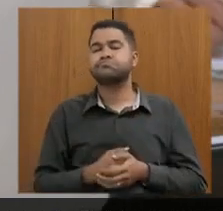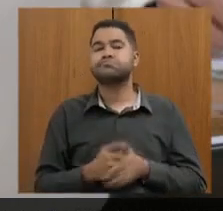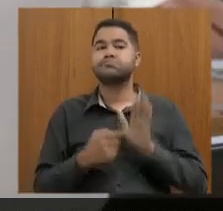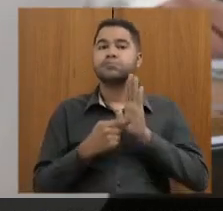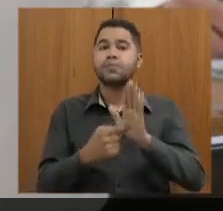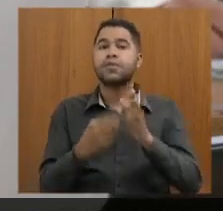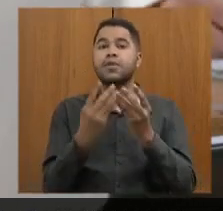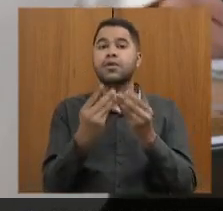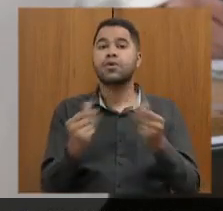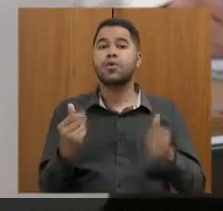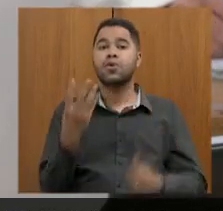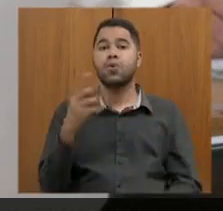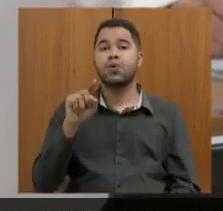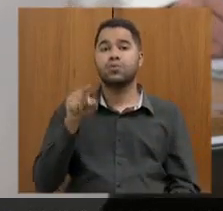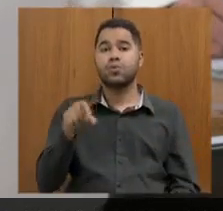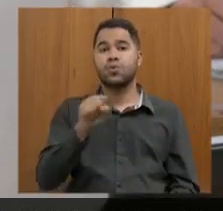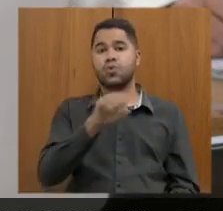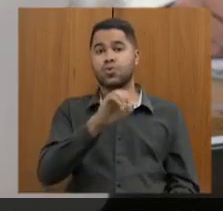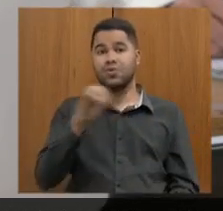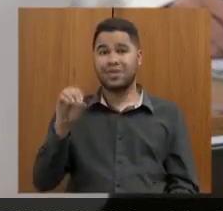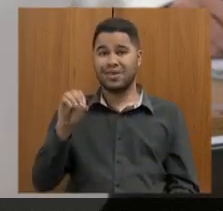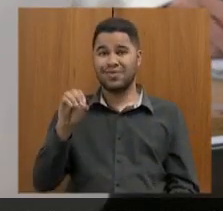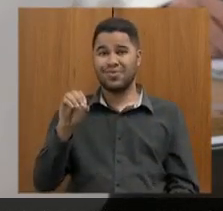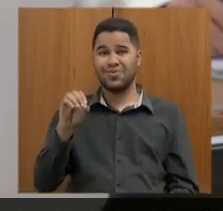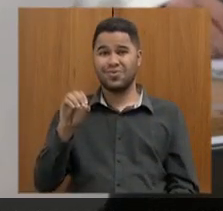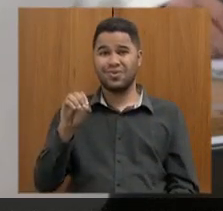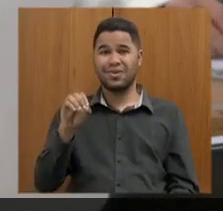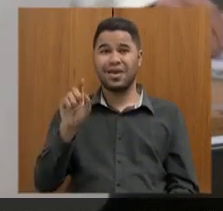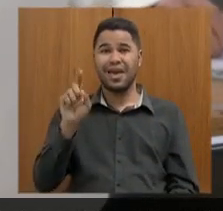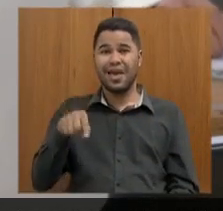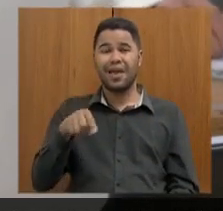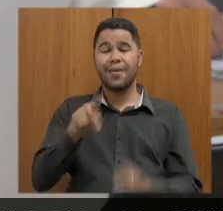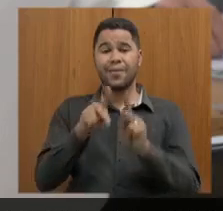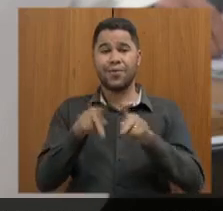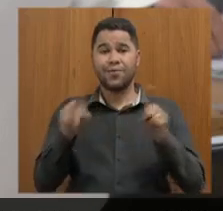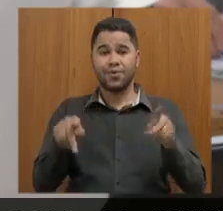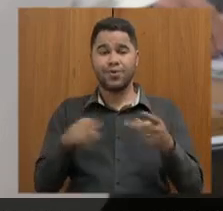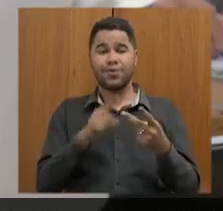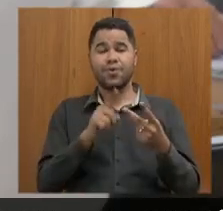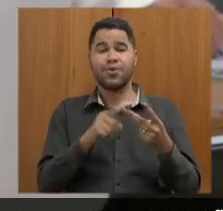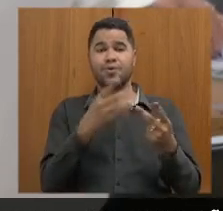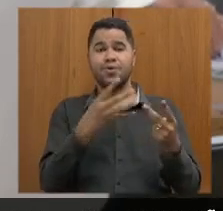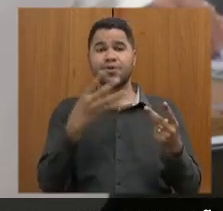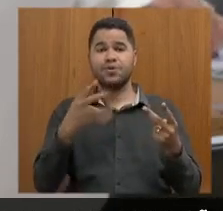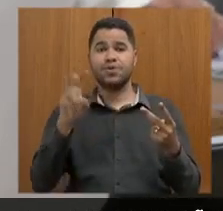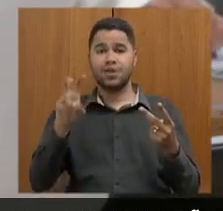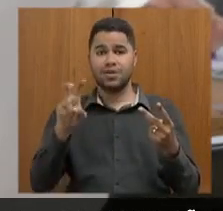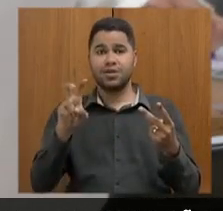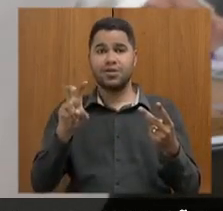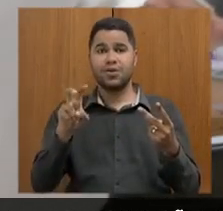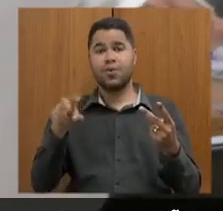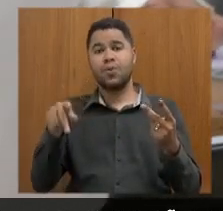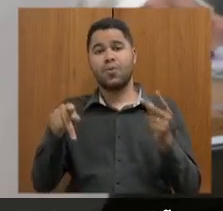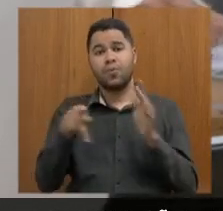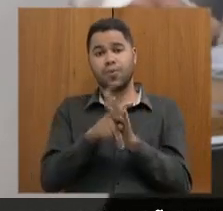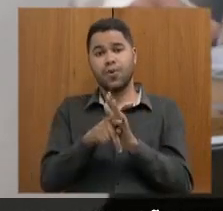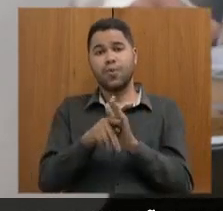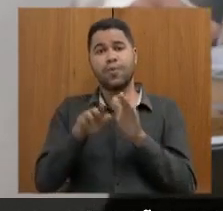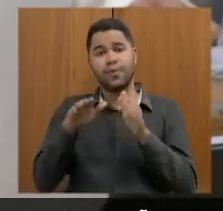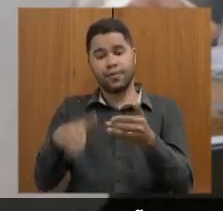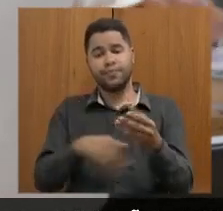a extinção de 4.810 cargos de professores, 445 cargos de especialistas, 1